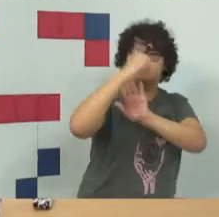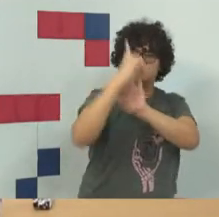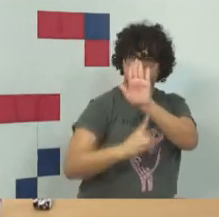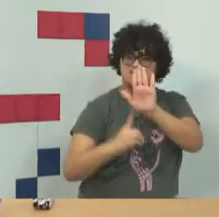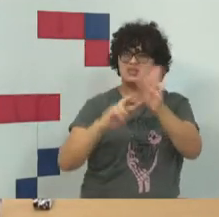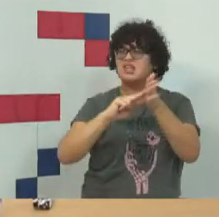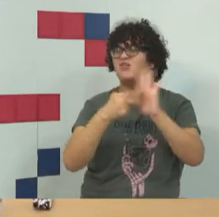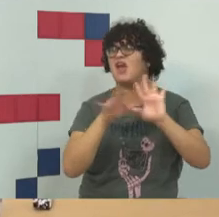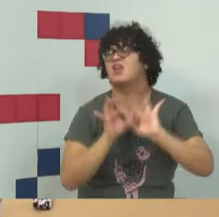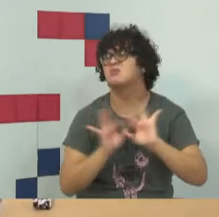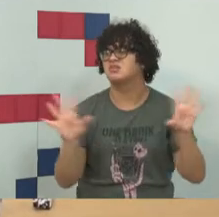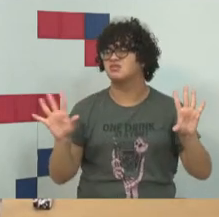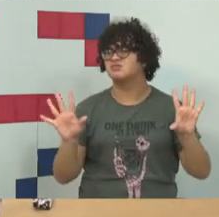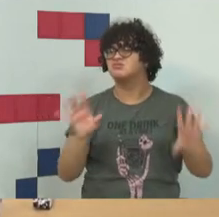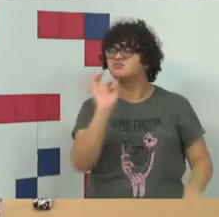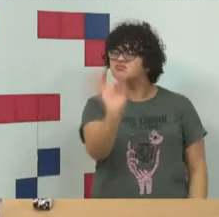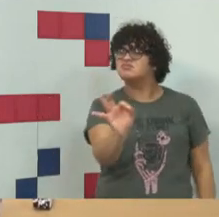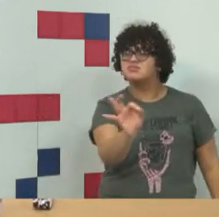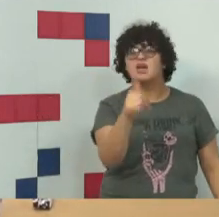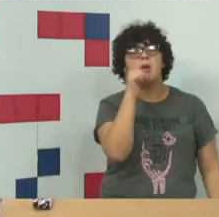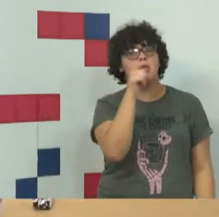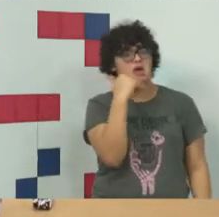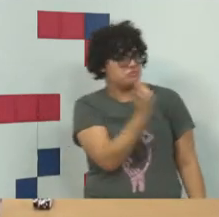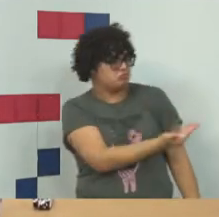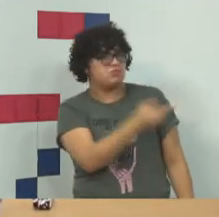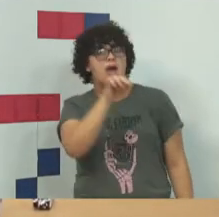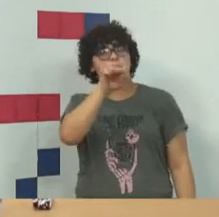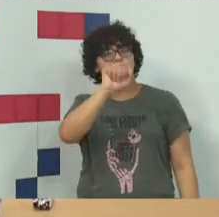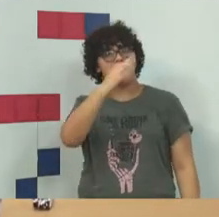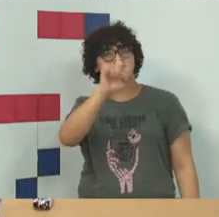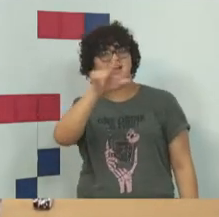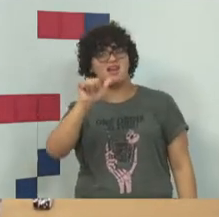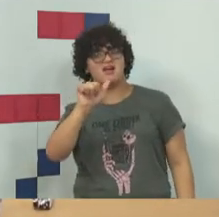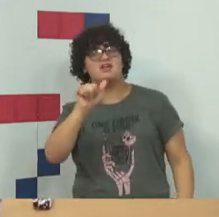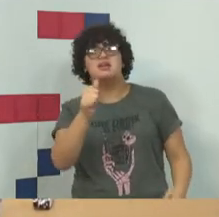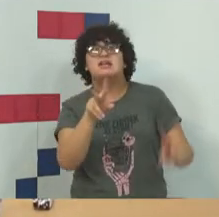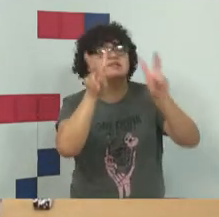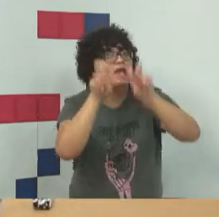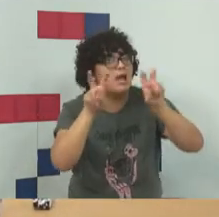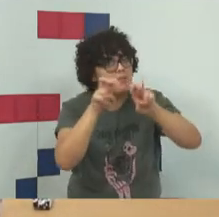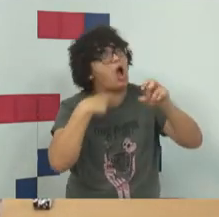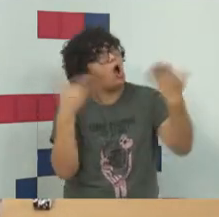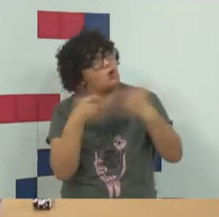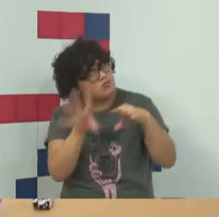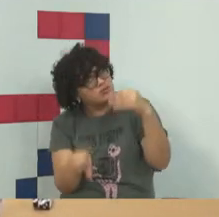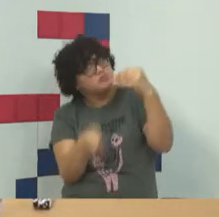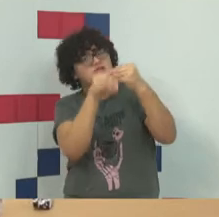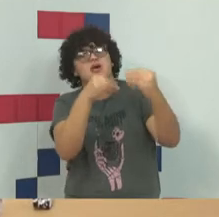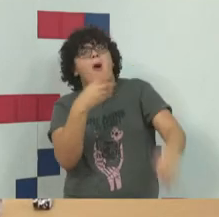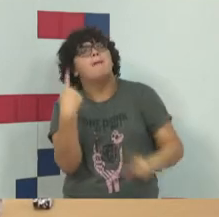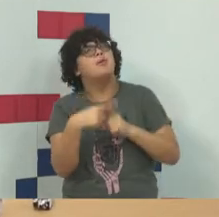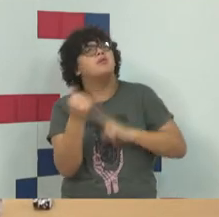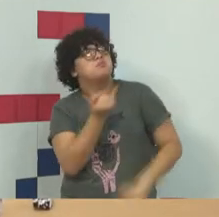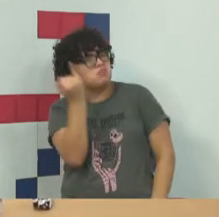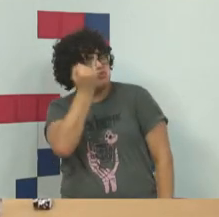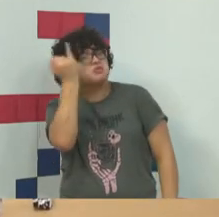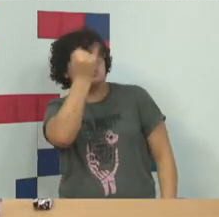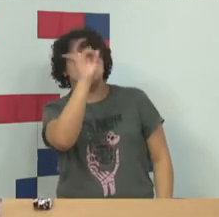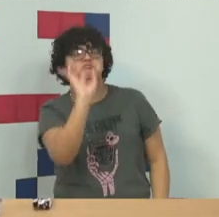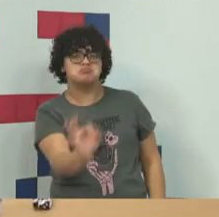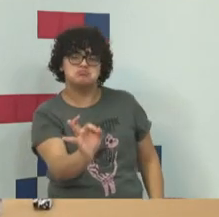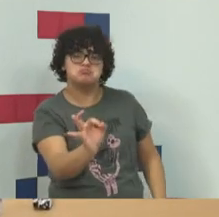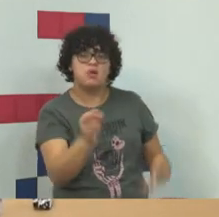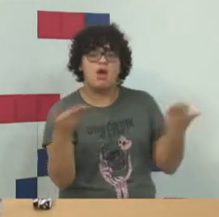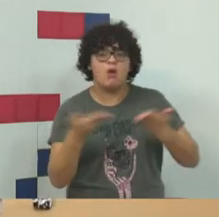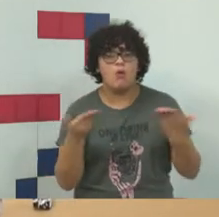a liberdade. E a doutora Marcela falava muito bem sobre esse tema e eu complemento nisso que me parece importante, que é o fato